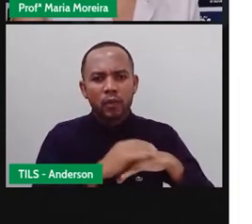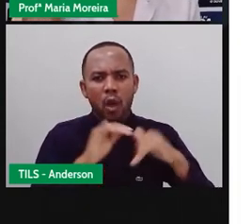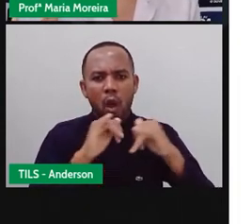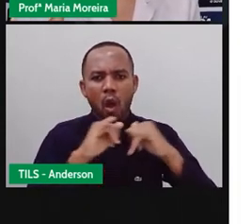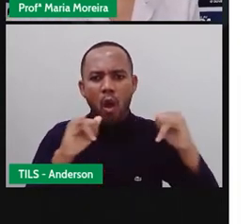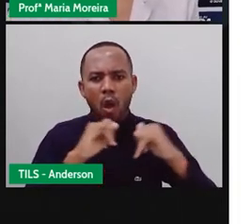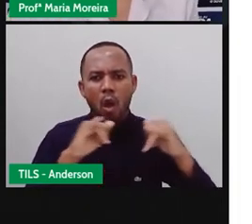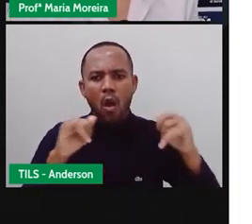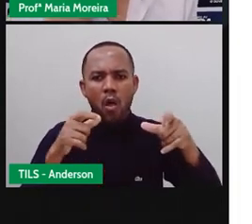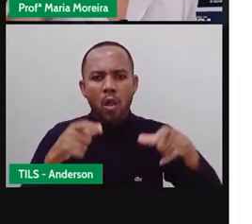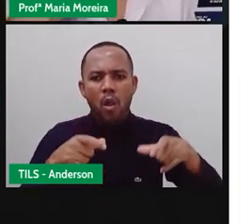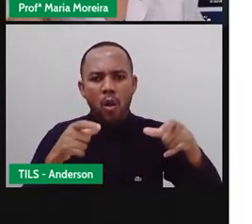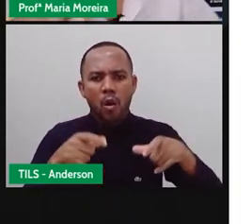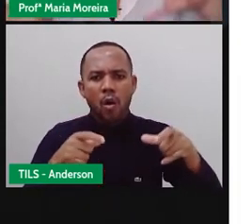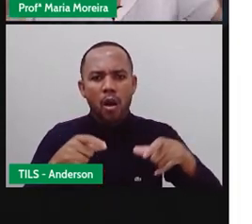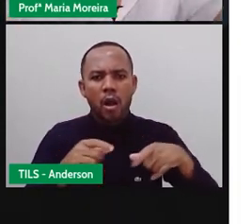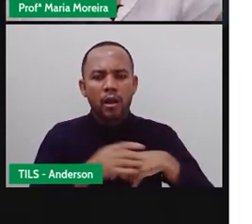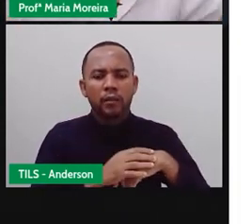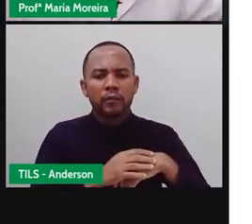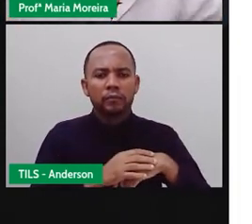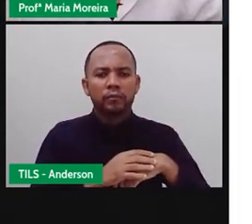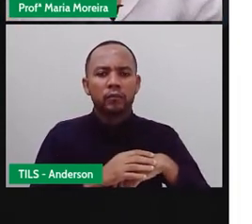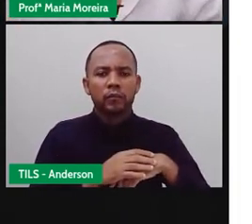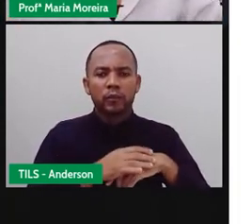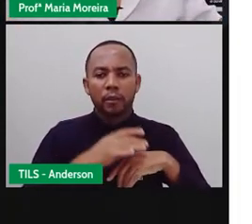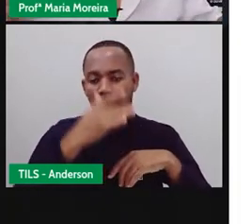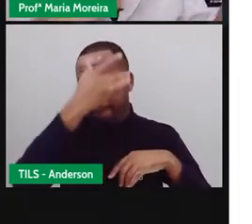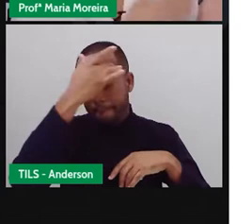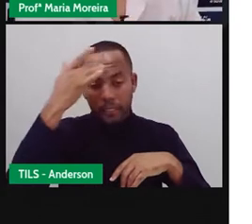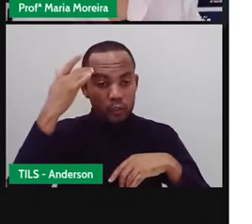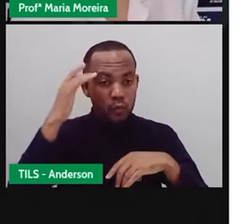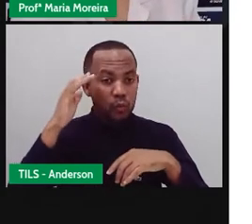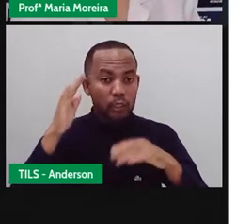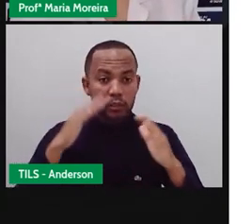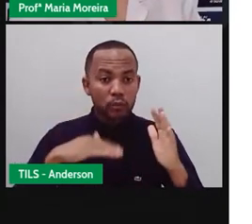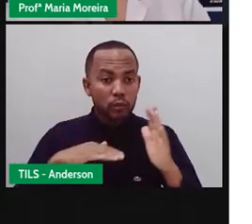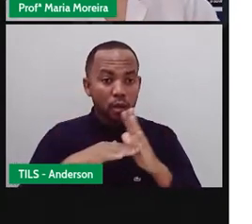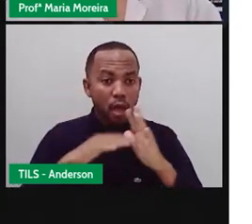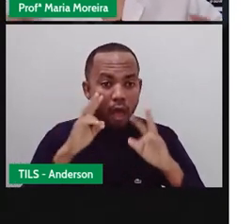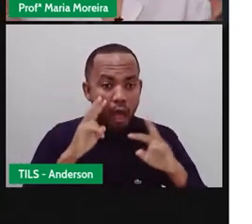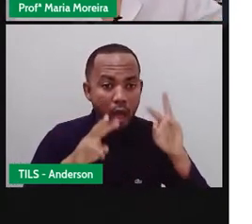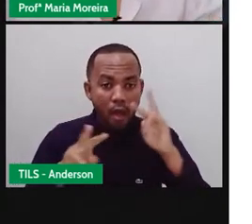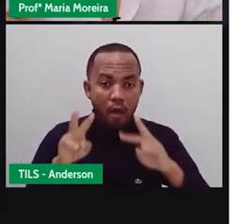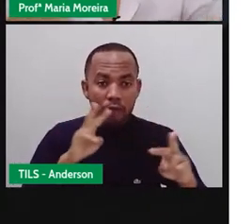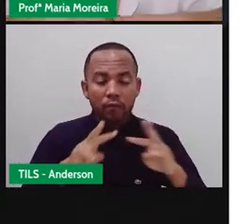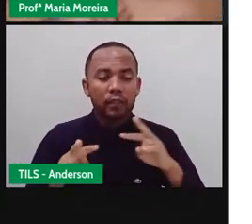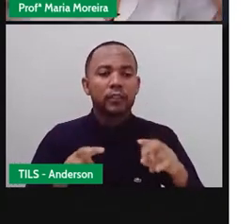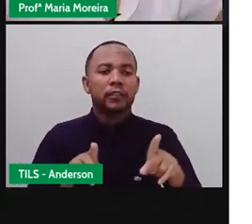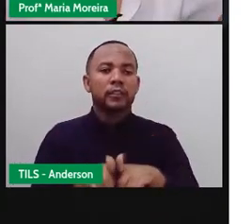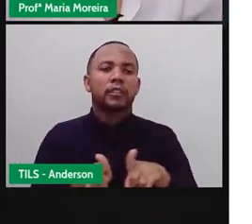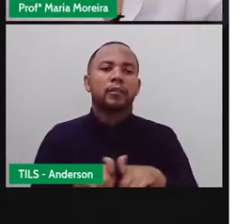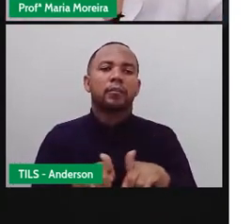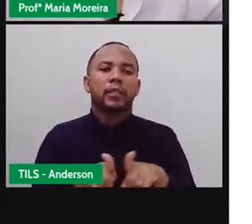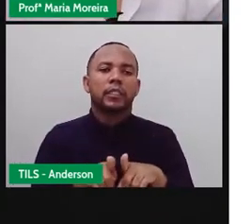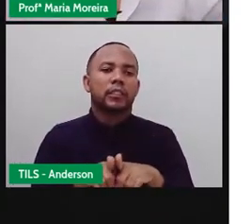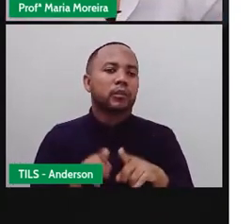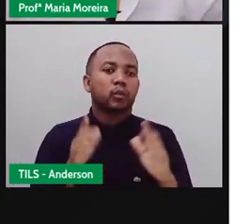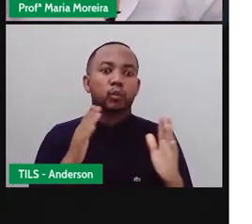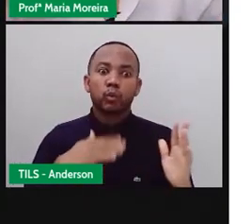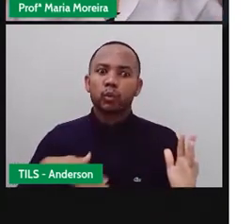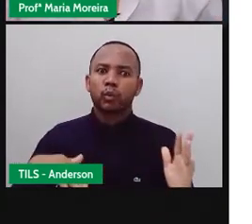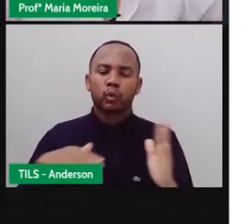comunicação escrita, e aí está lá para todo mundo ver. Não é individual. É o quê? Em massa, porque está para todo um,